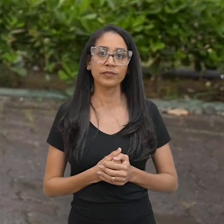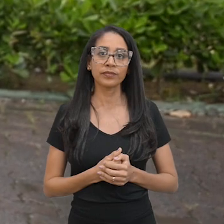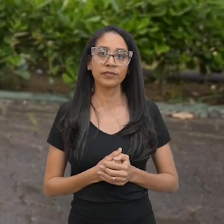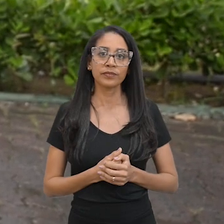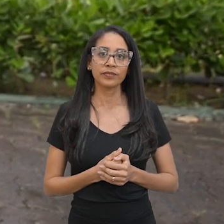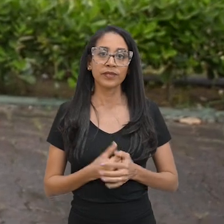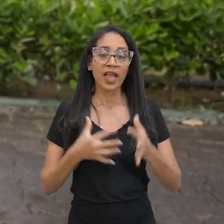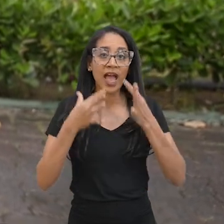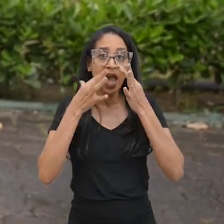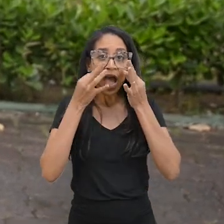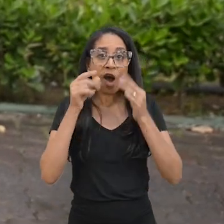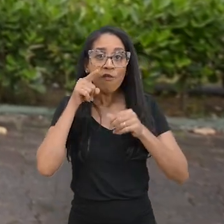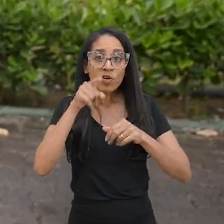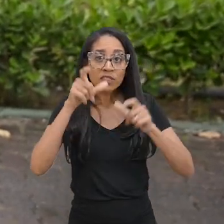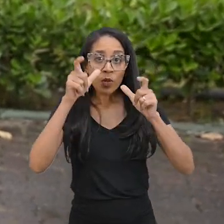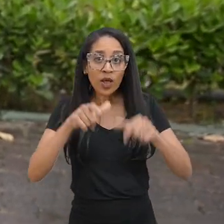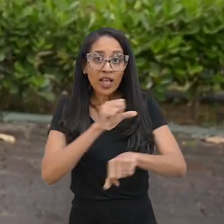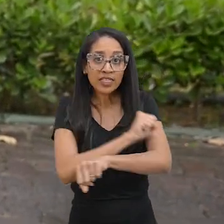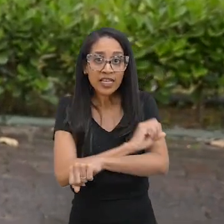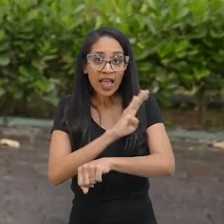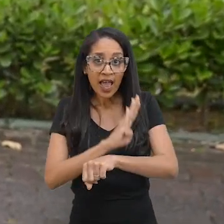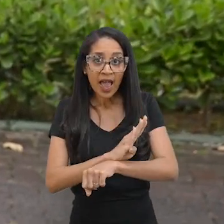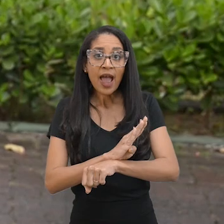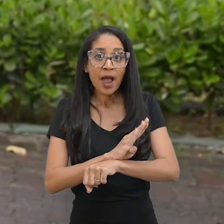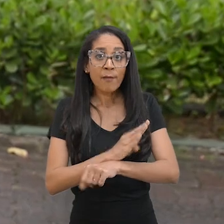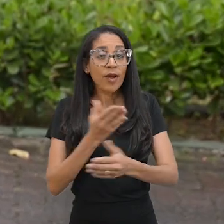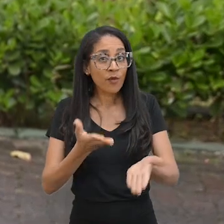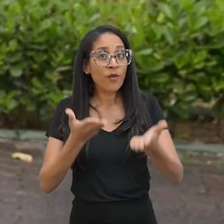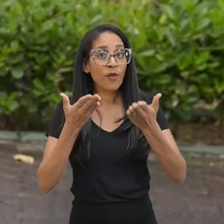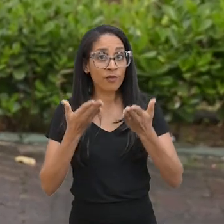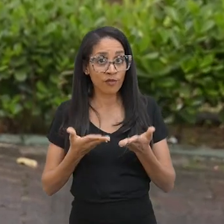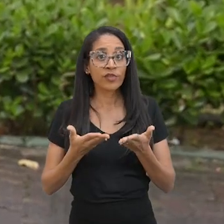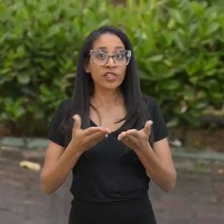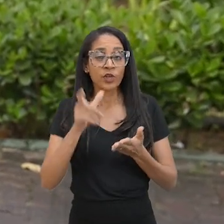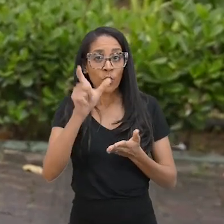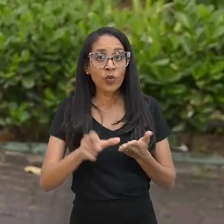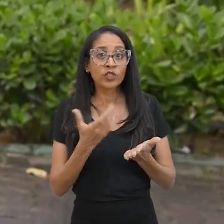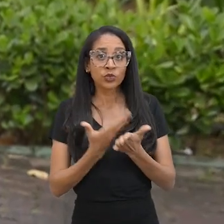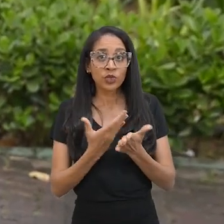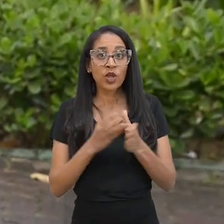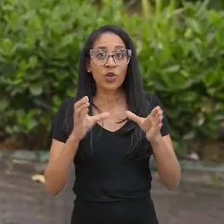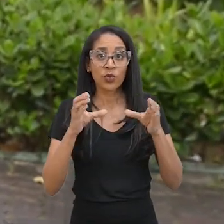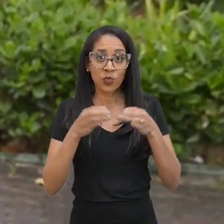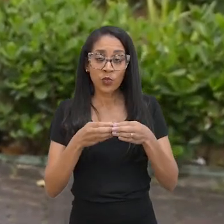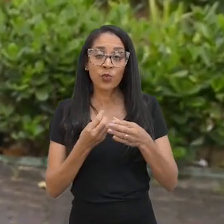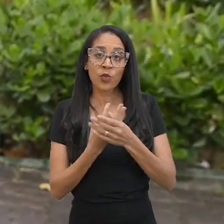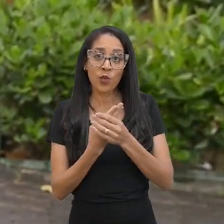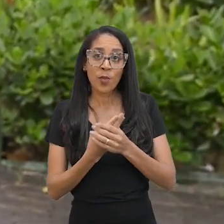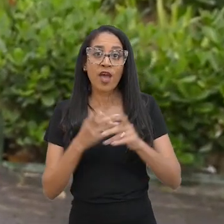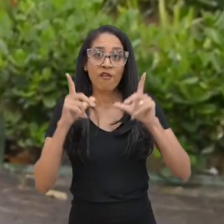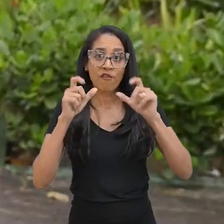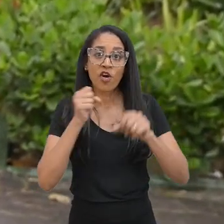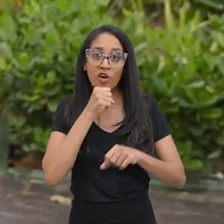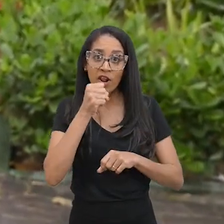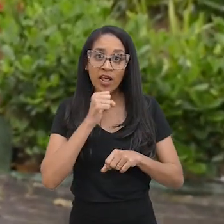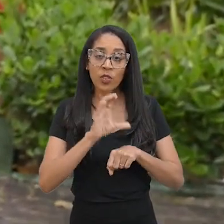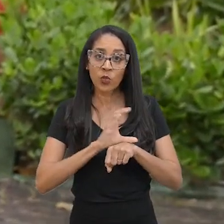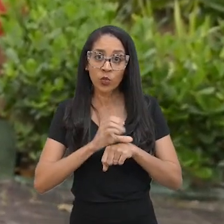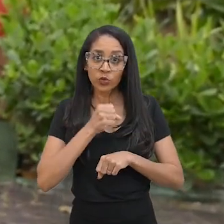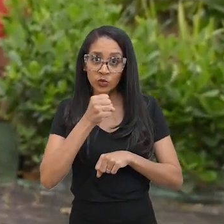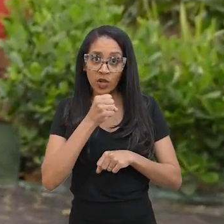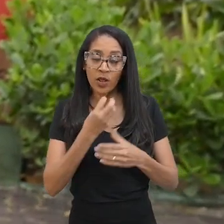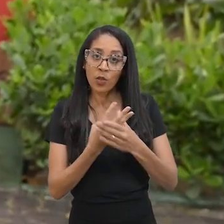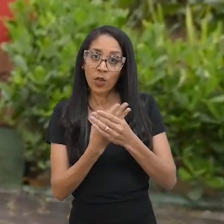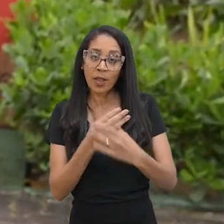Atenção você que está em Seabra e olha esse convite. Os estudantes da turma da Uneb de Fotojornalismo, do curso de Jornalismo da Uneb, de